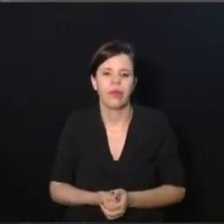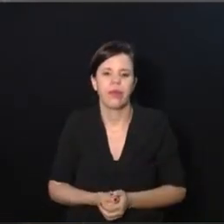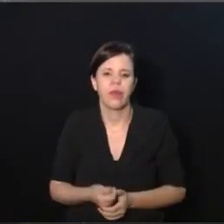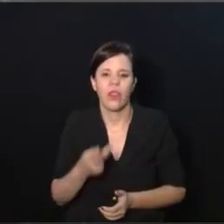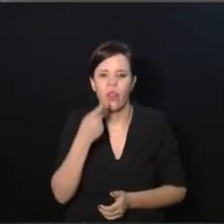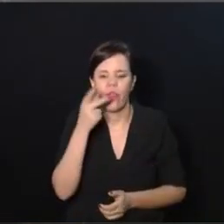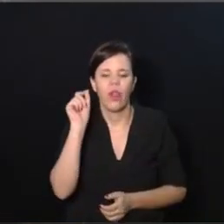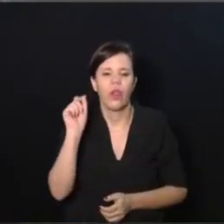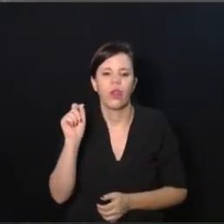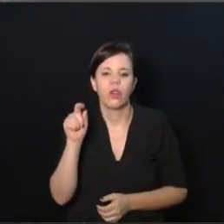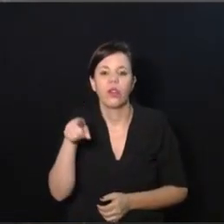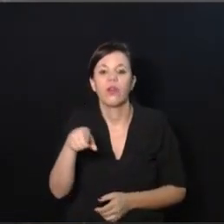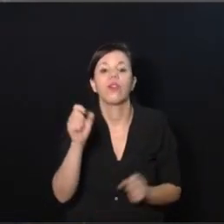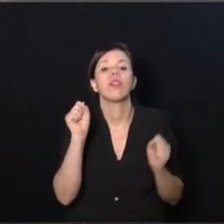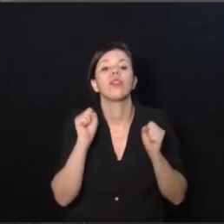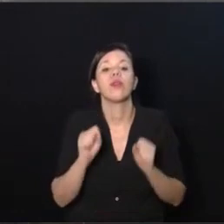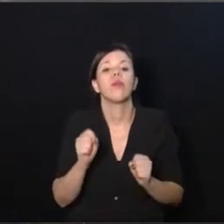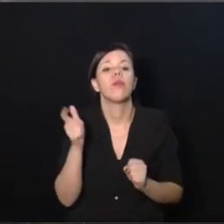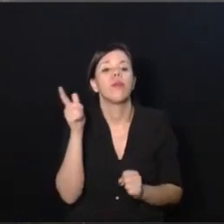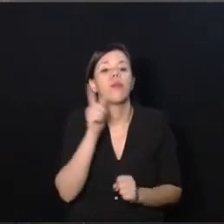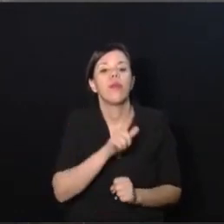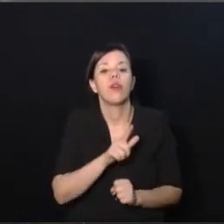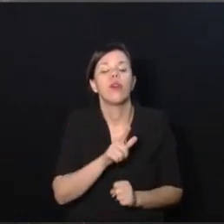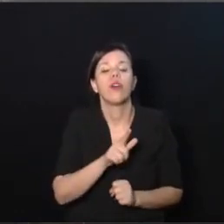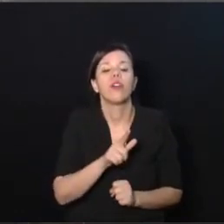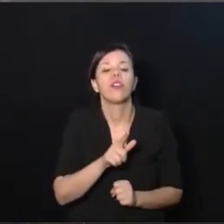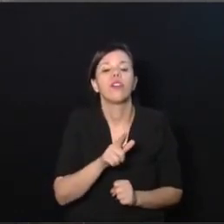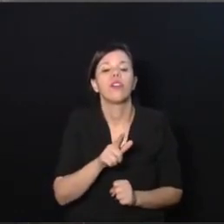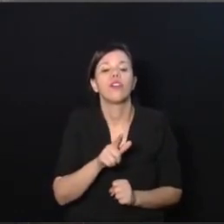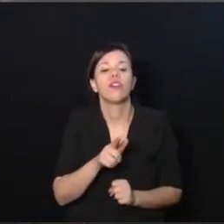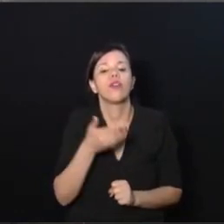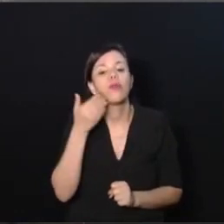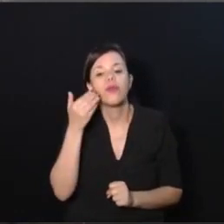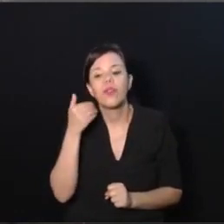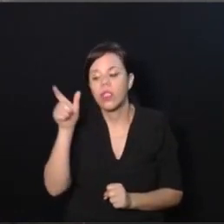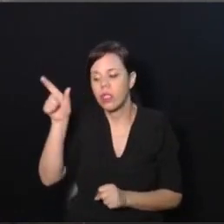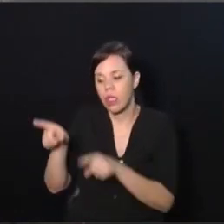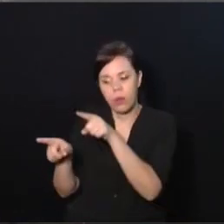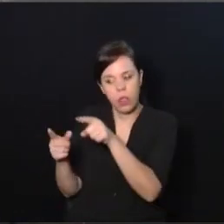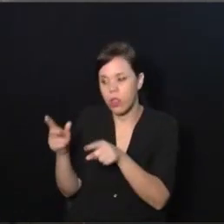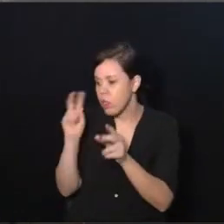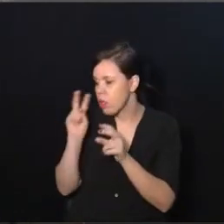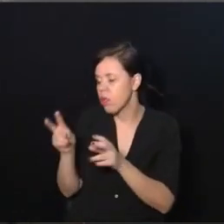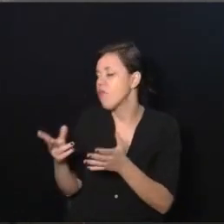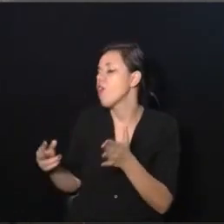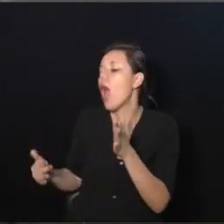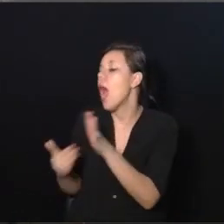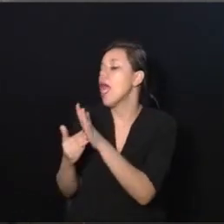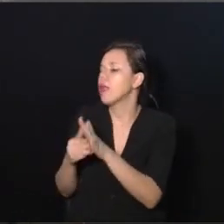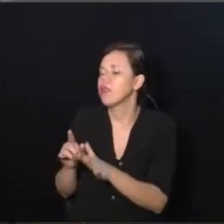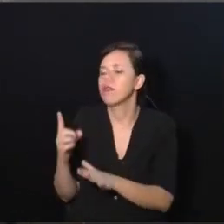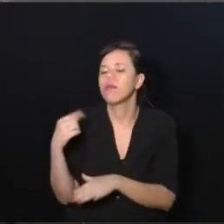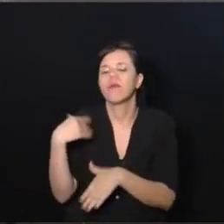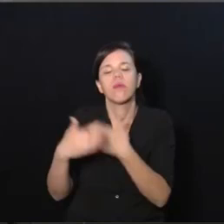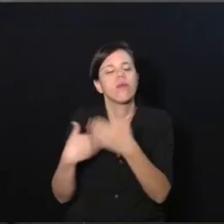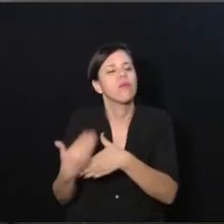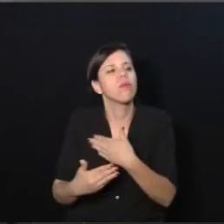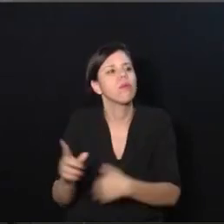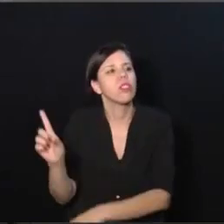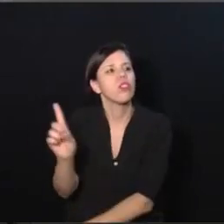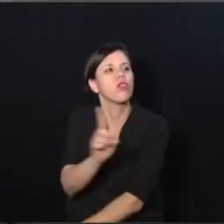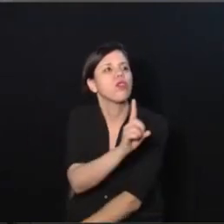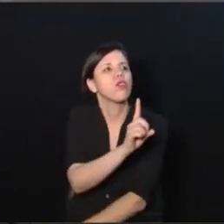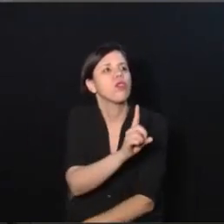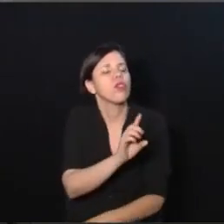fala exatamente isso. O você pode tirar de bom do seu paciente? Não olhe as limitações. Um belo dia chegou uma pessoa para fazer o